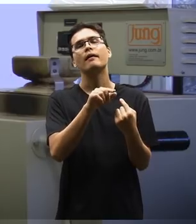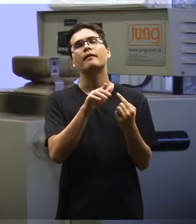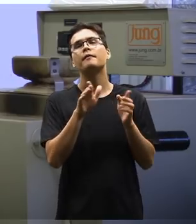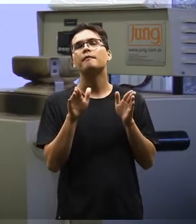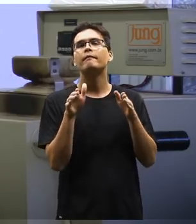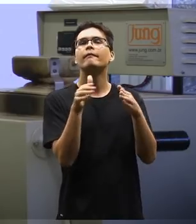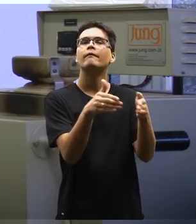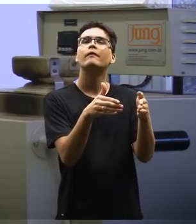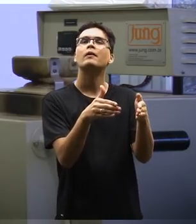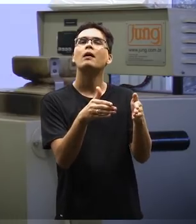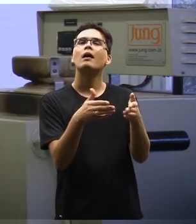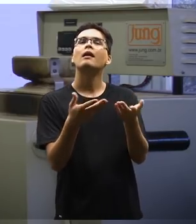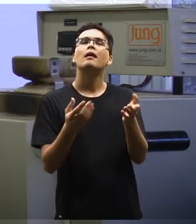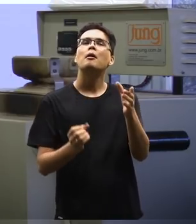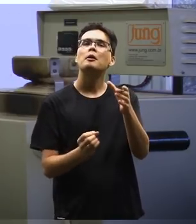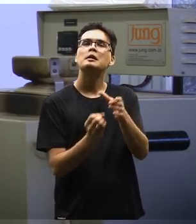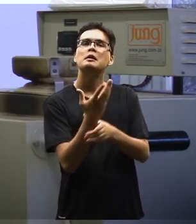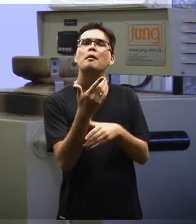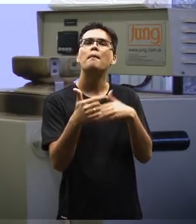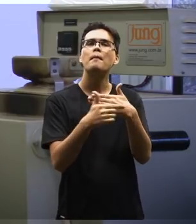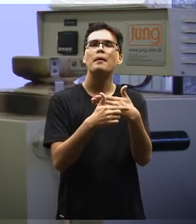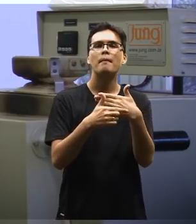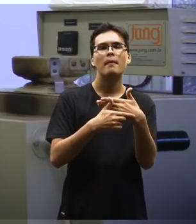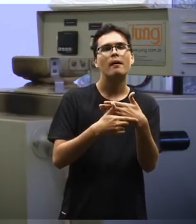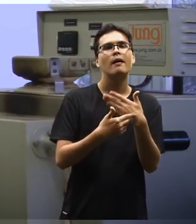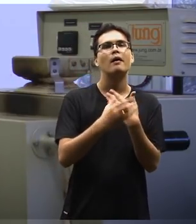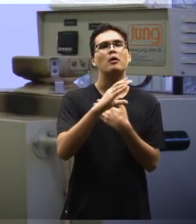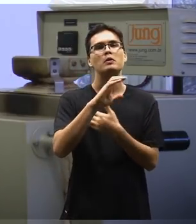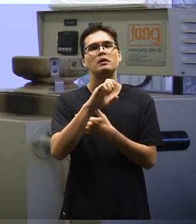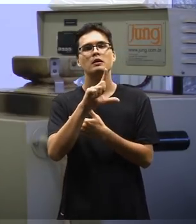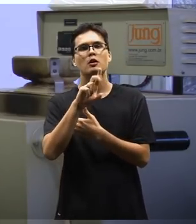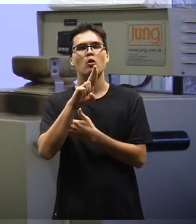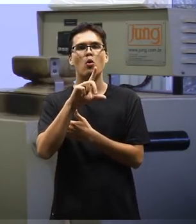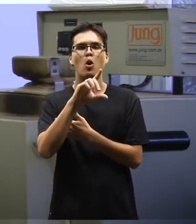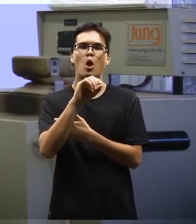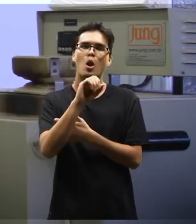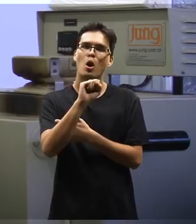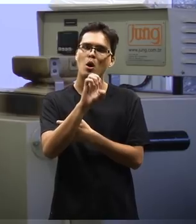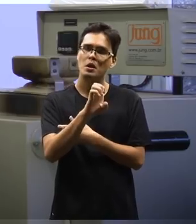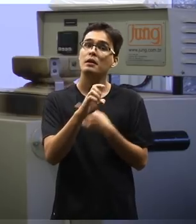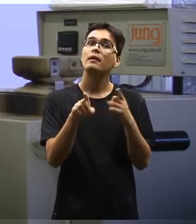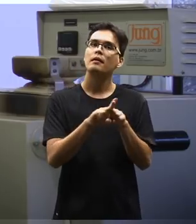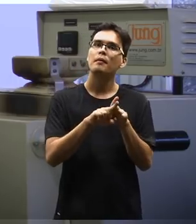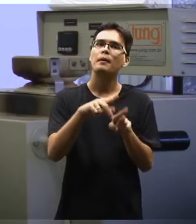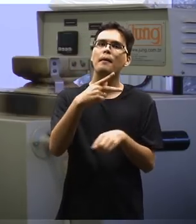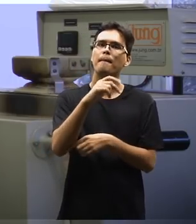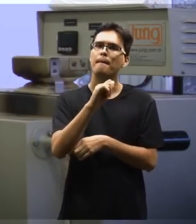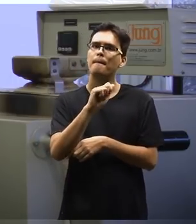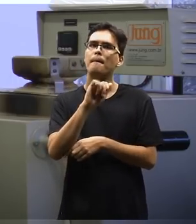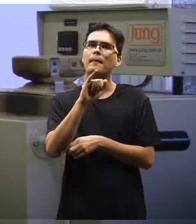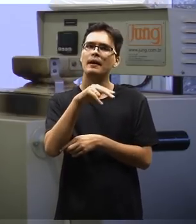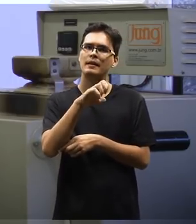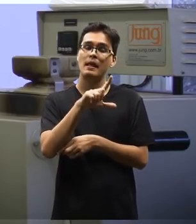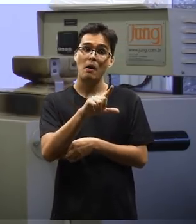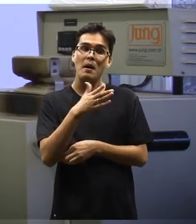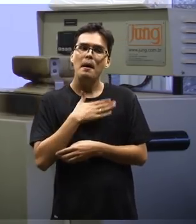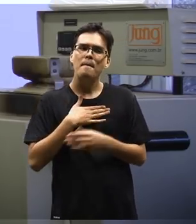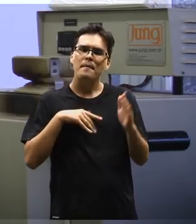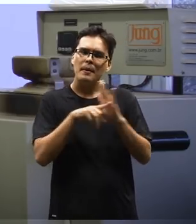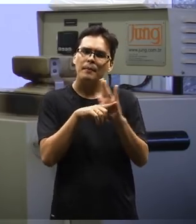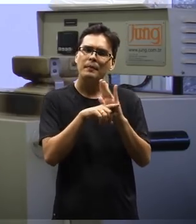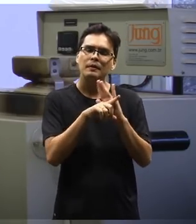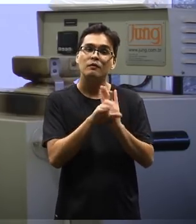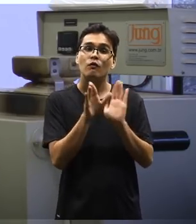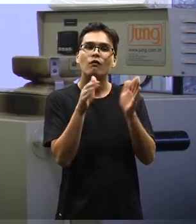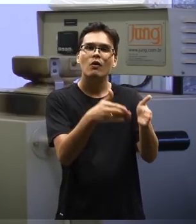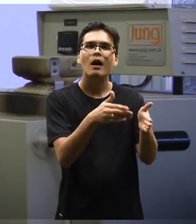é voltada para a área de produção de papel e celulose, a produção de painéis, e também, no qual a minha